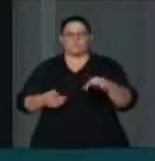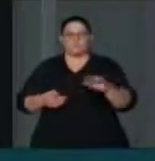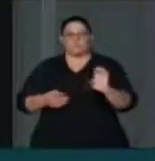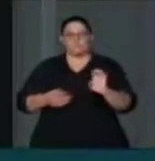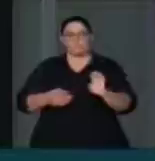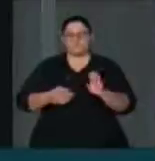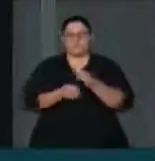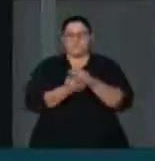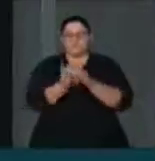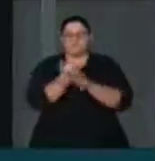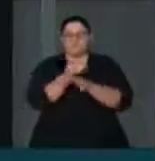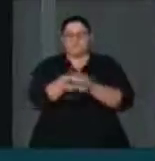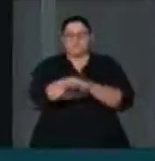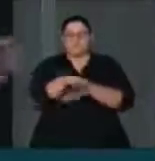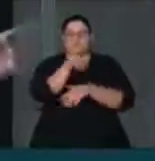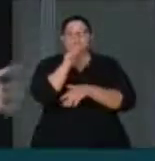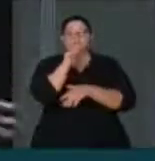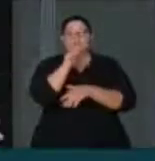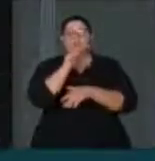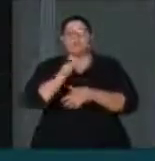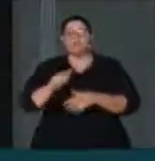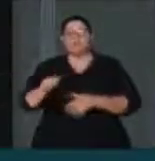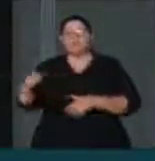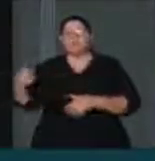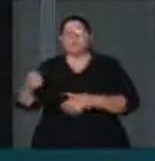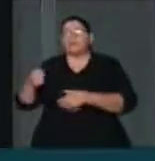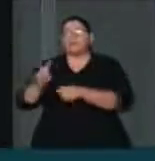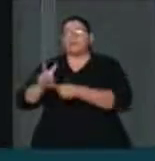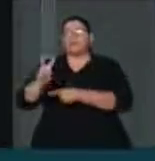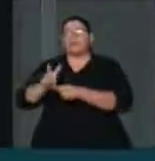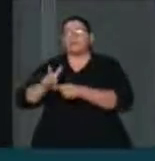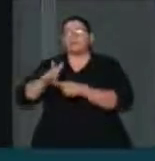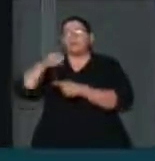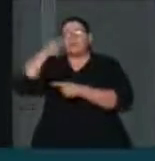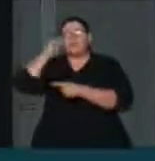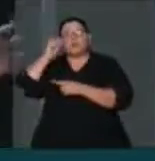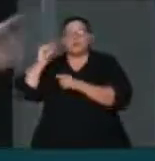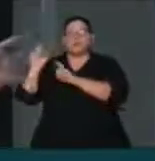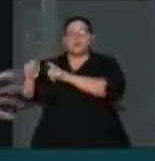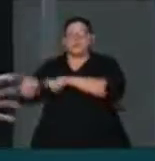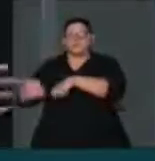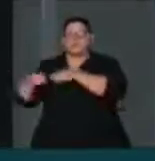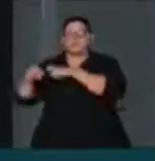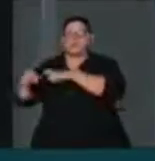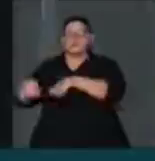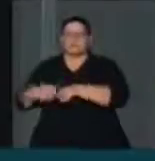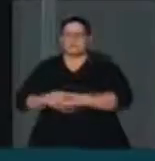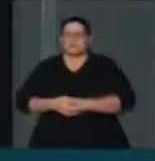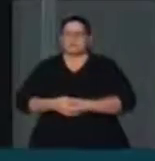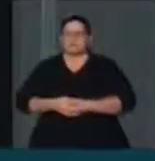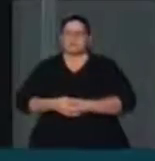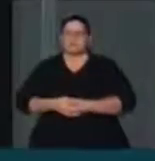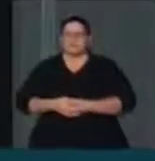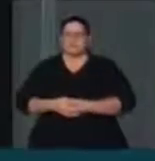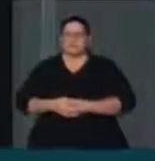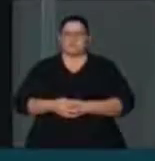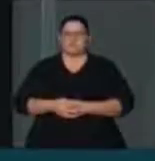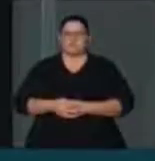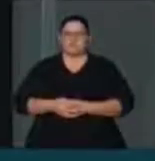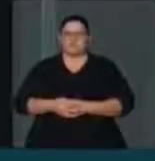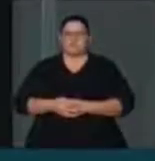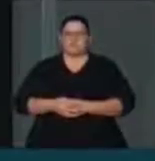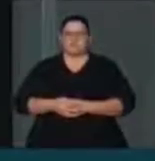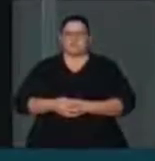qual que o fundamento, de que um quilo de arroz, um bife, gasta tantos mil litros de água. E, na verdade, a